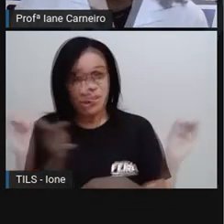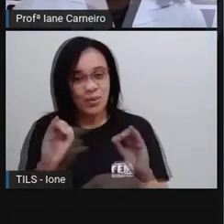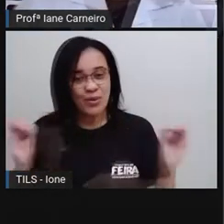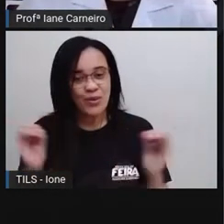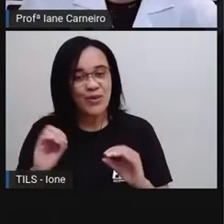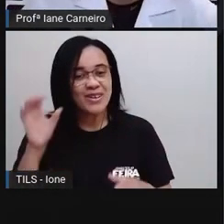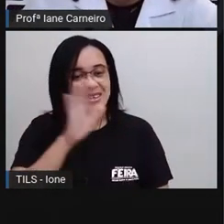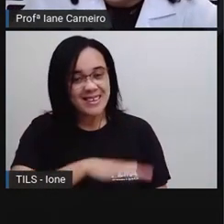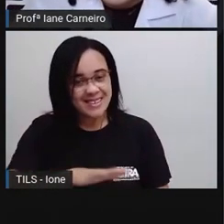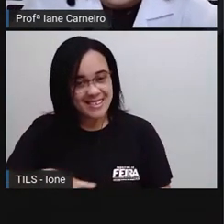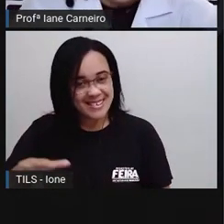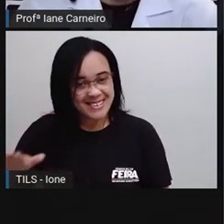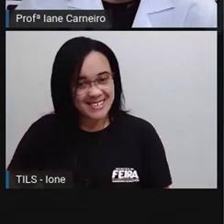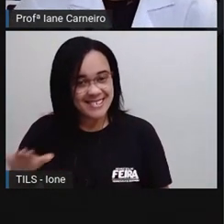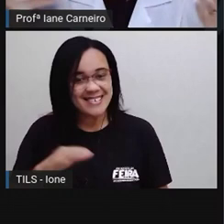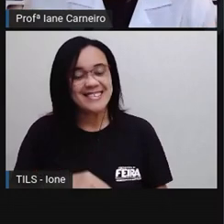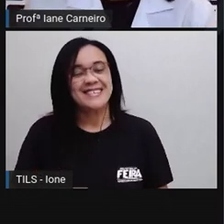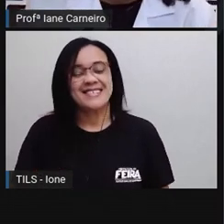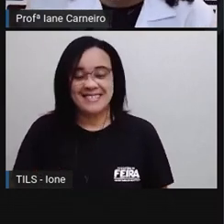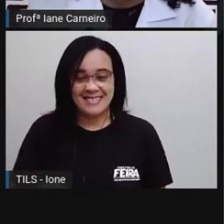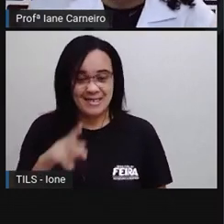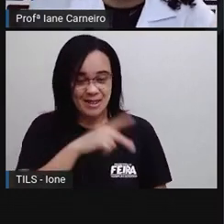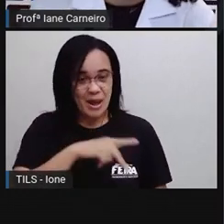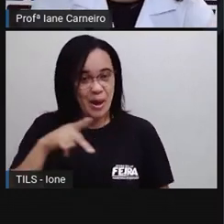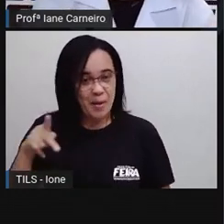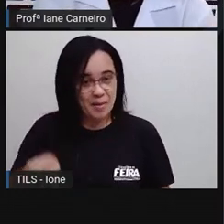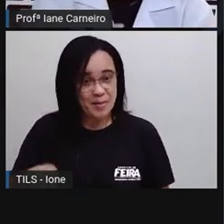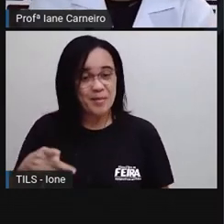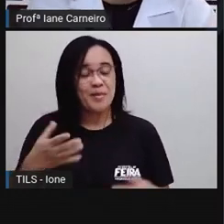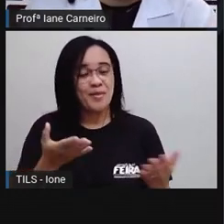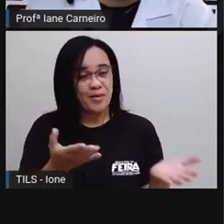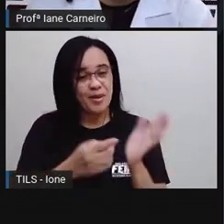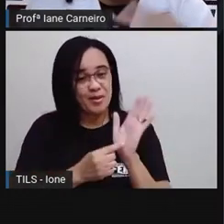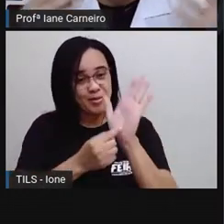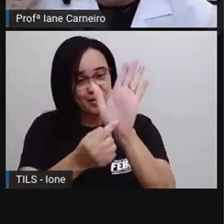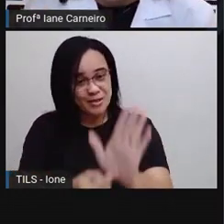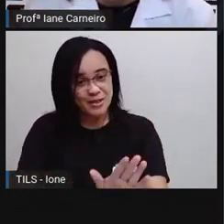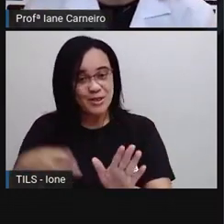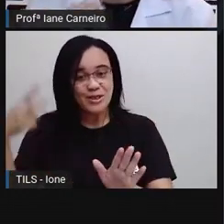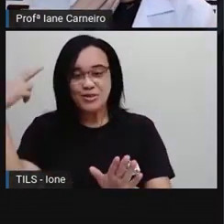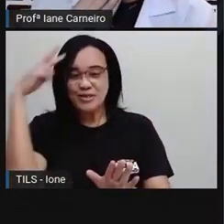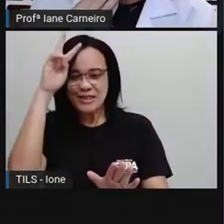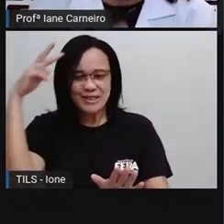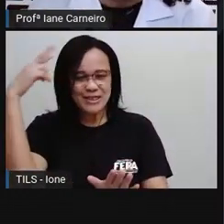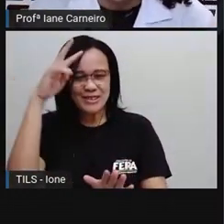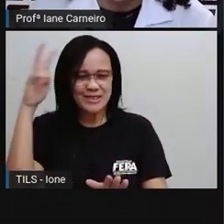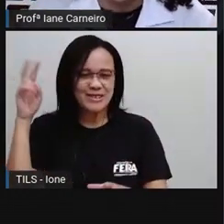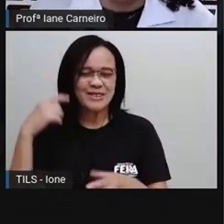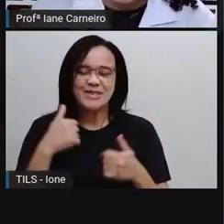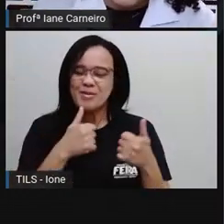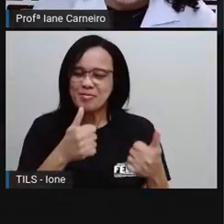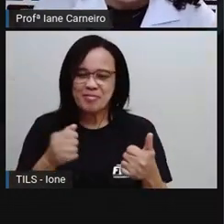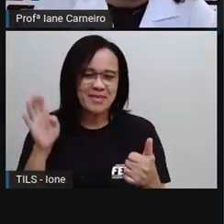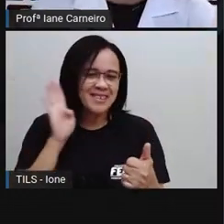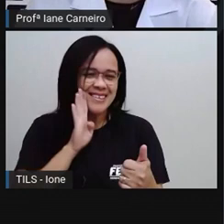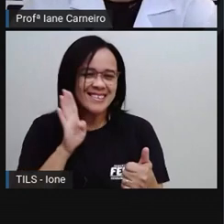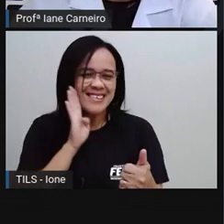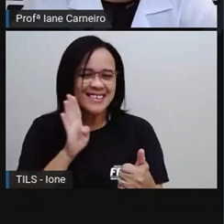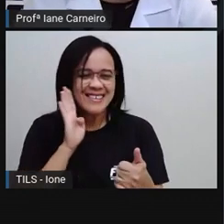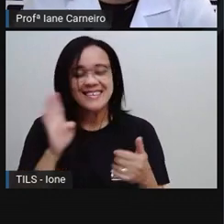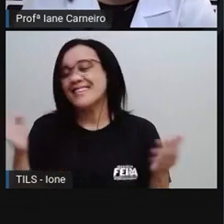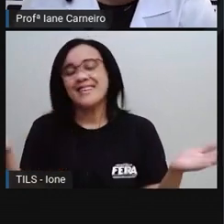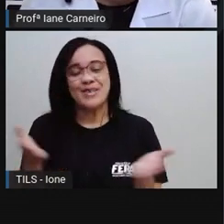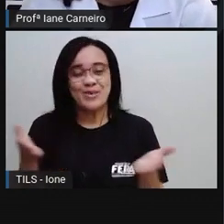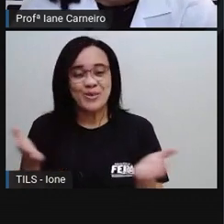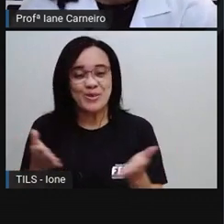A Pró está trazendo hoje para vocês uma história bem gostosa para a gente apreciar hoje, tá certo? Então,